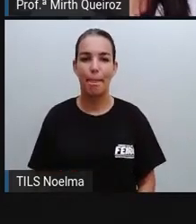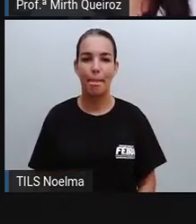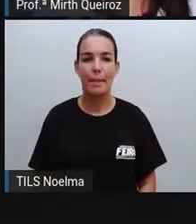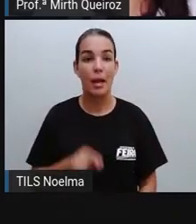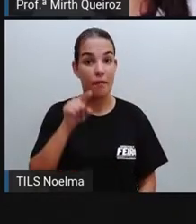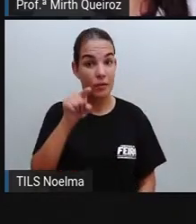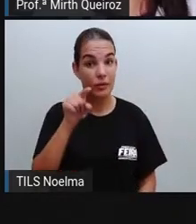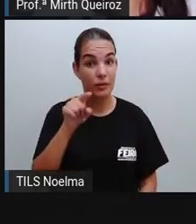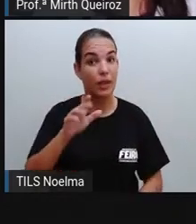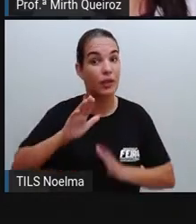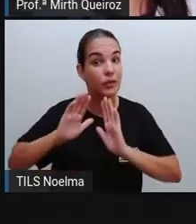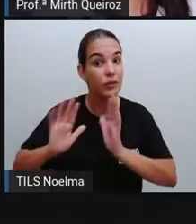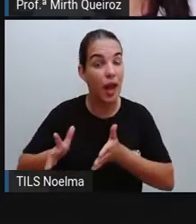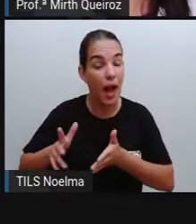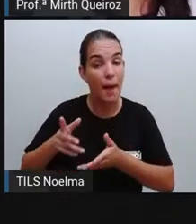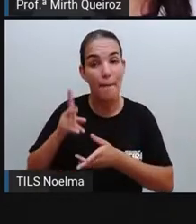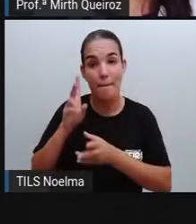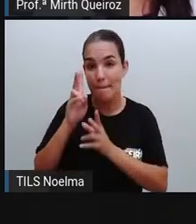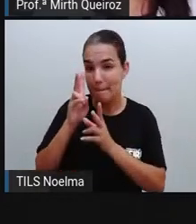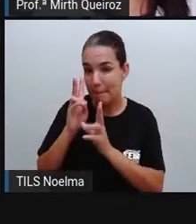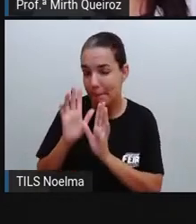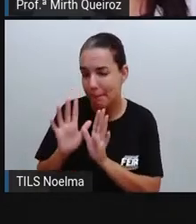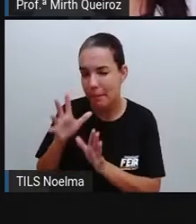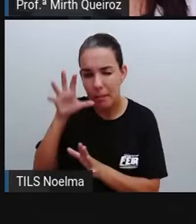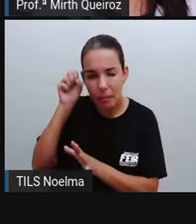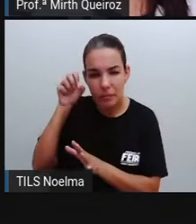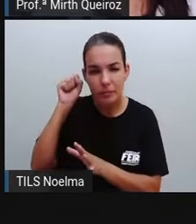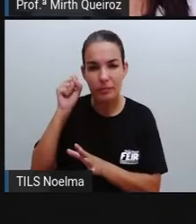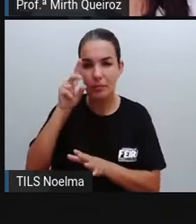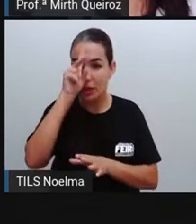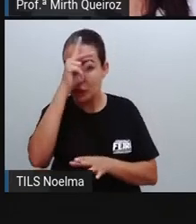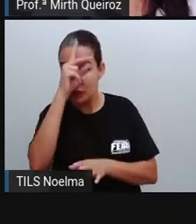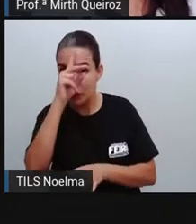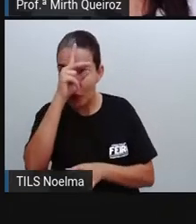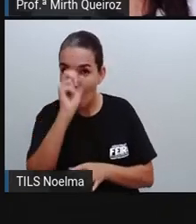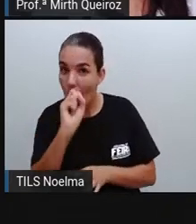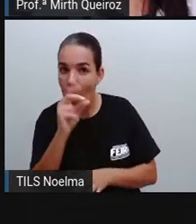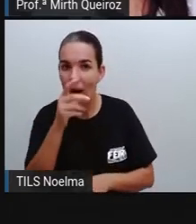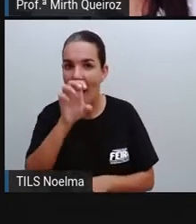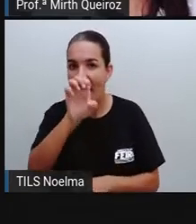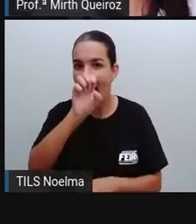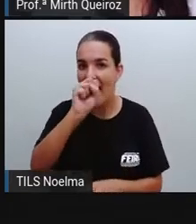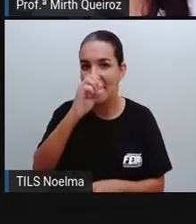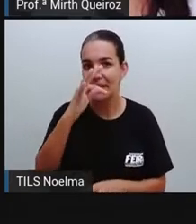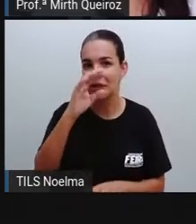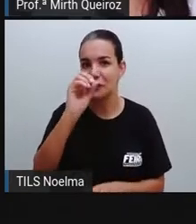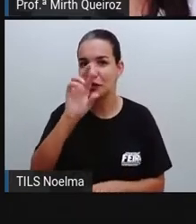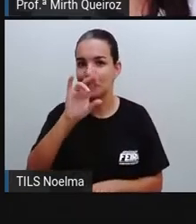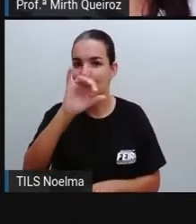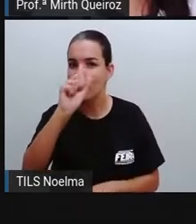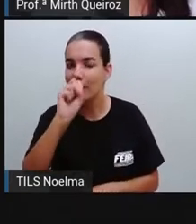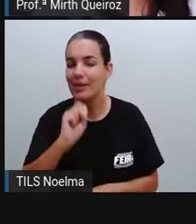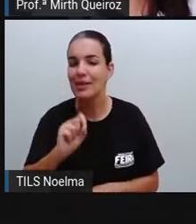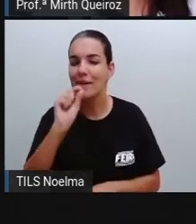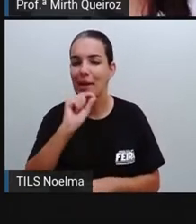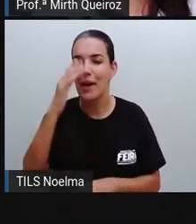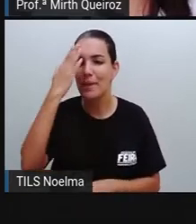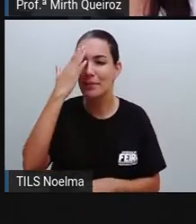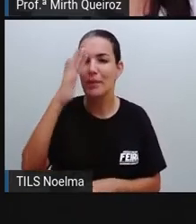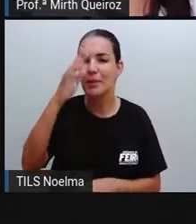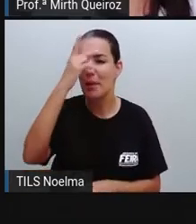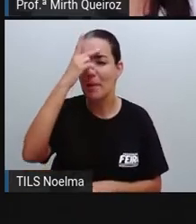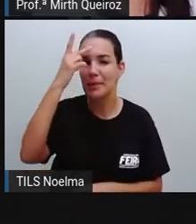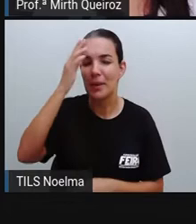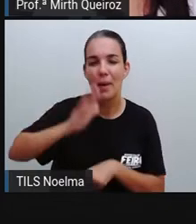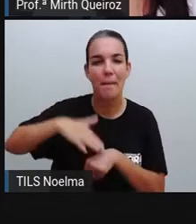Você provavelmente já deve ter ouvido histórias, ou é-histórias, principalmente de pessoas mais velhas,